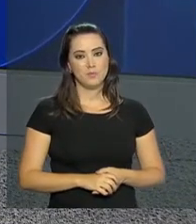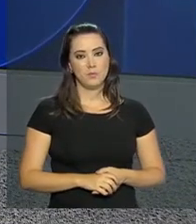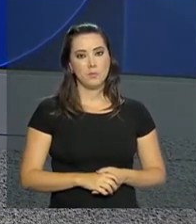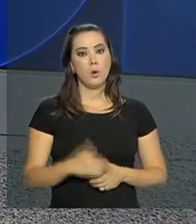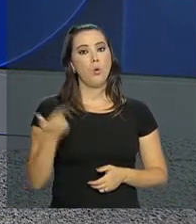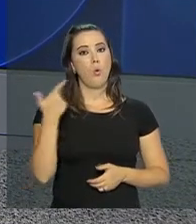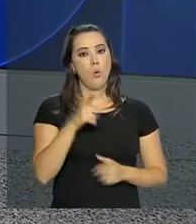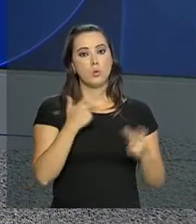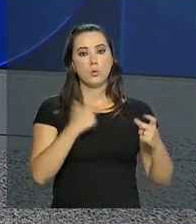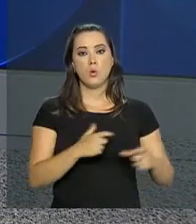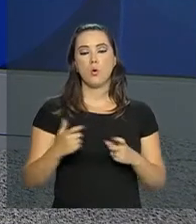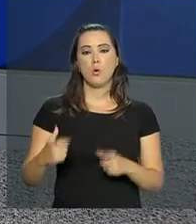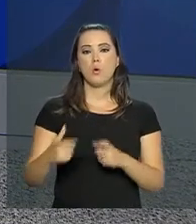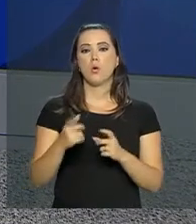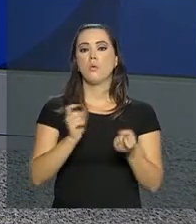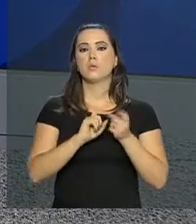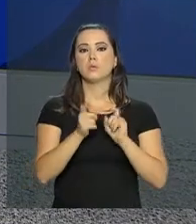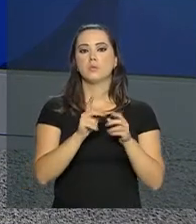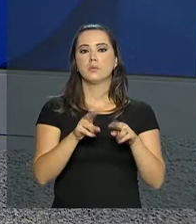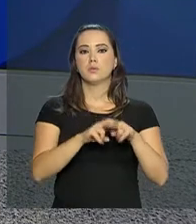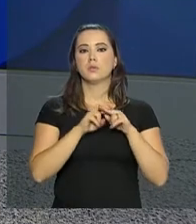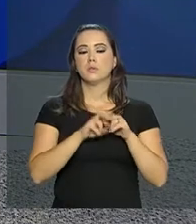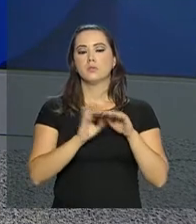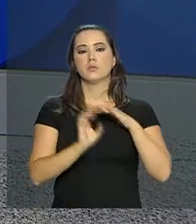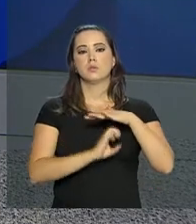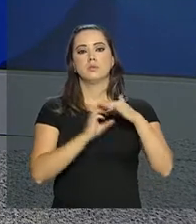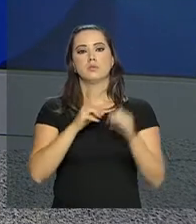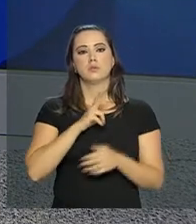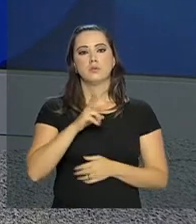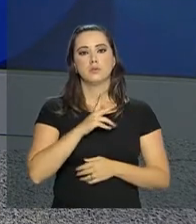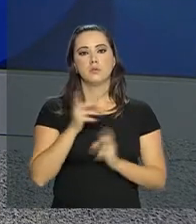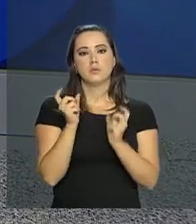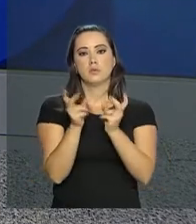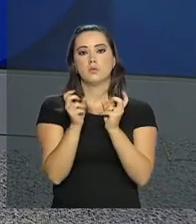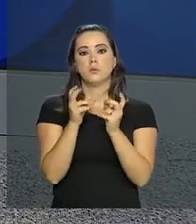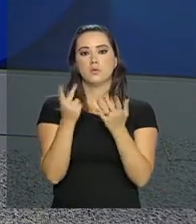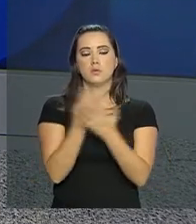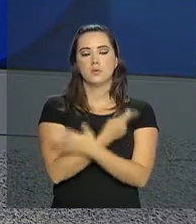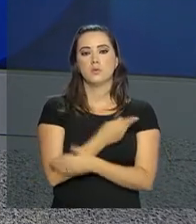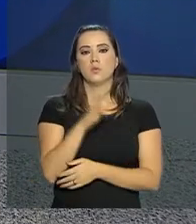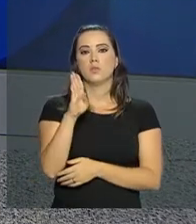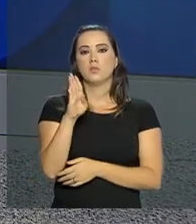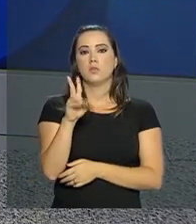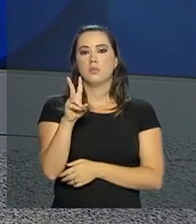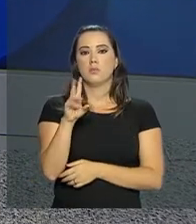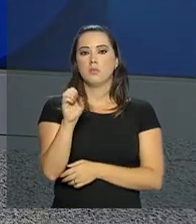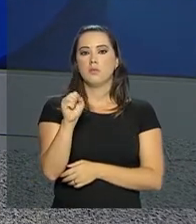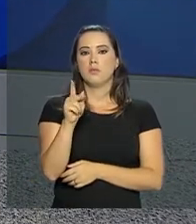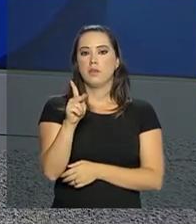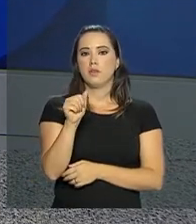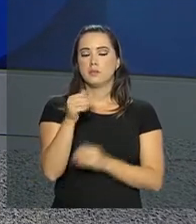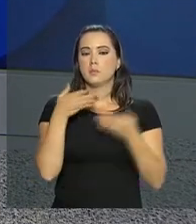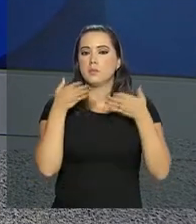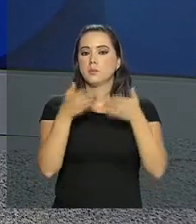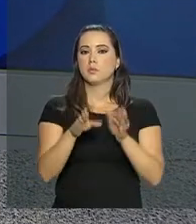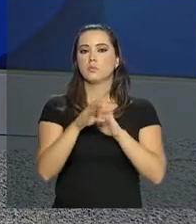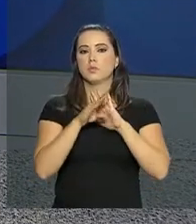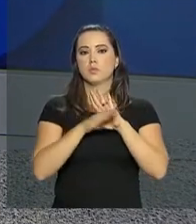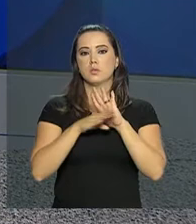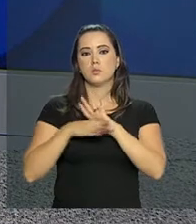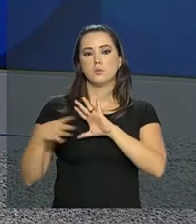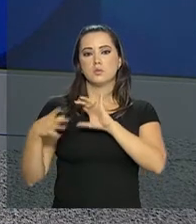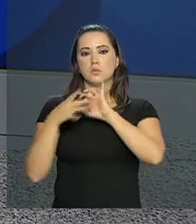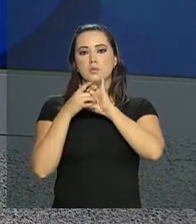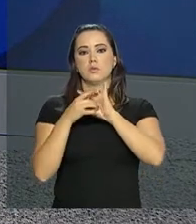mais uma rodovia vai ser administrada pela iniciativa privada. O leilão é realizado na Bovespa, faz parte do programa de